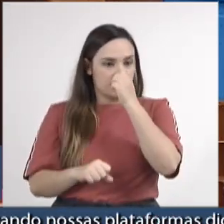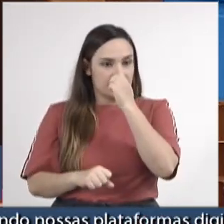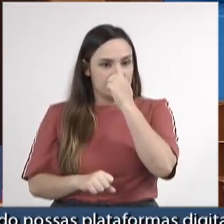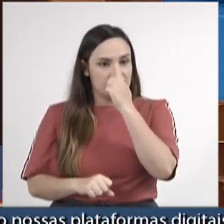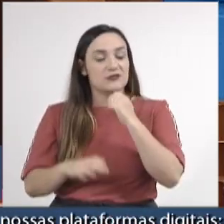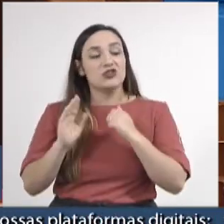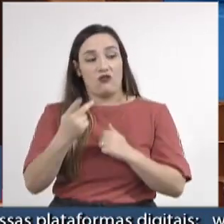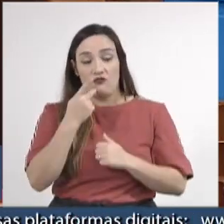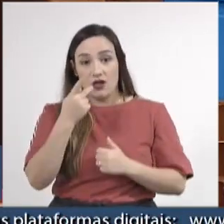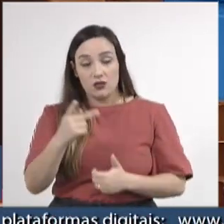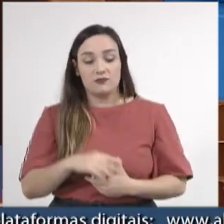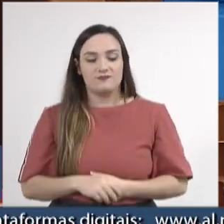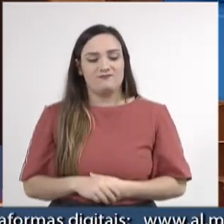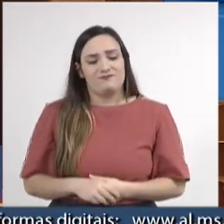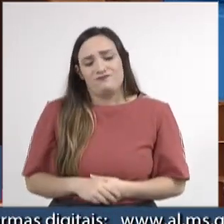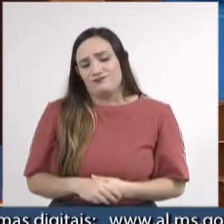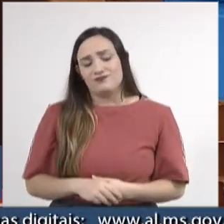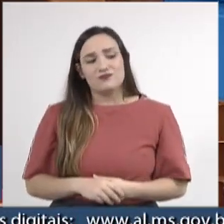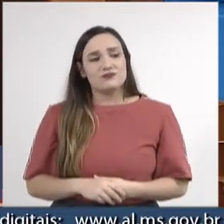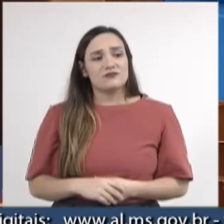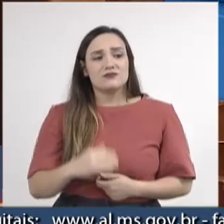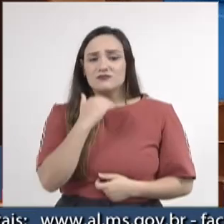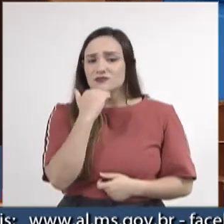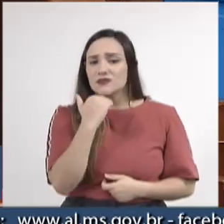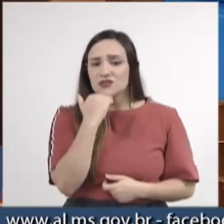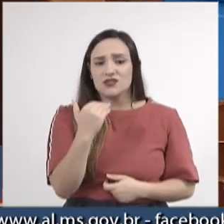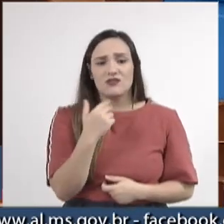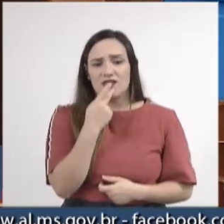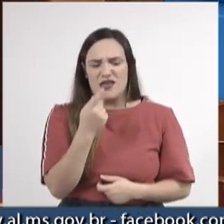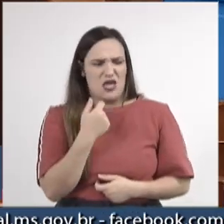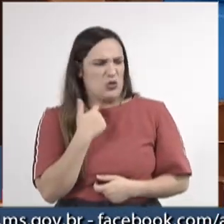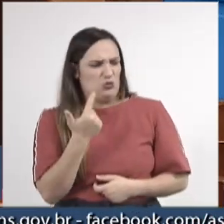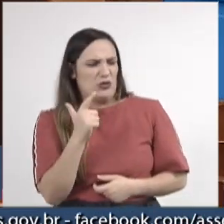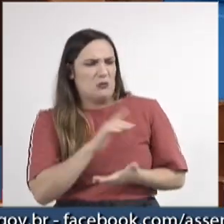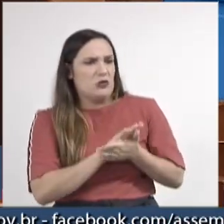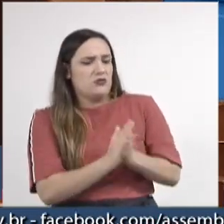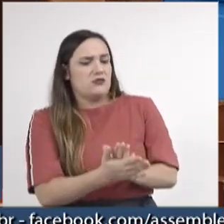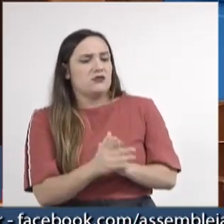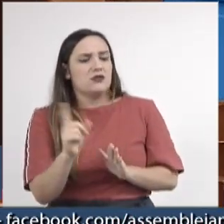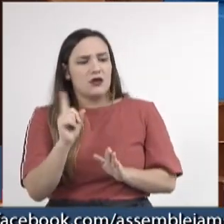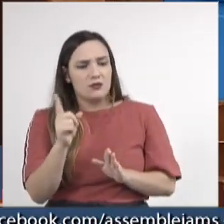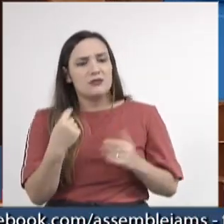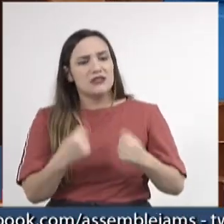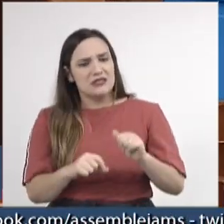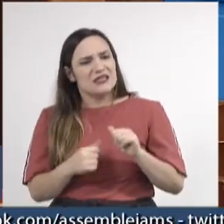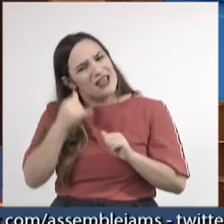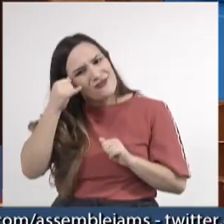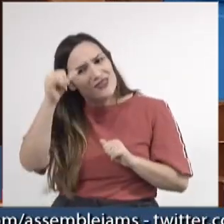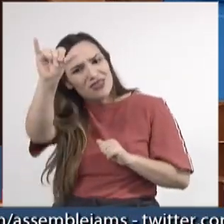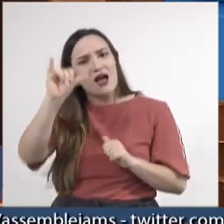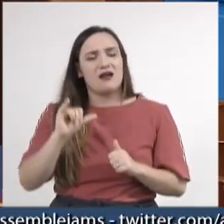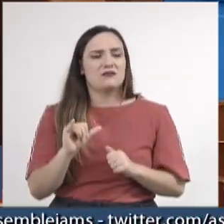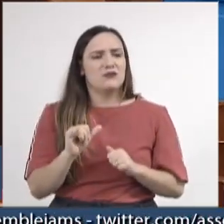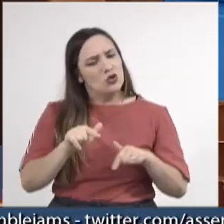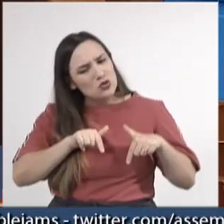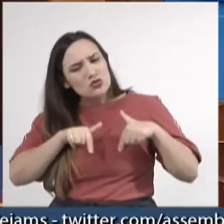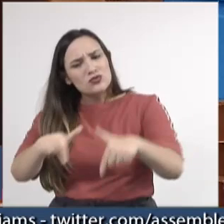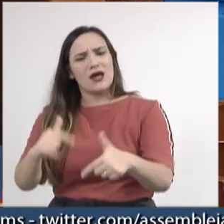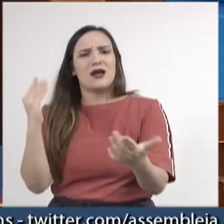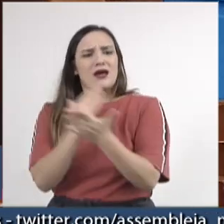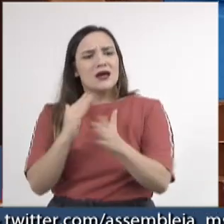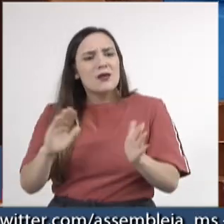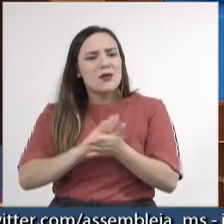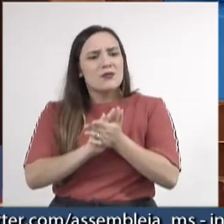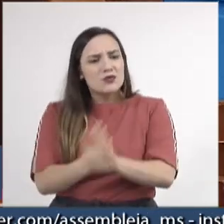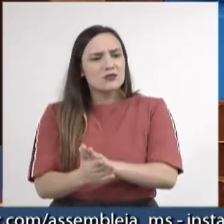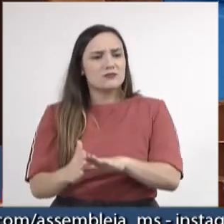dizem, não basta a gente não ser racista, a gente tem que ser antirracista, a gente tem que lutar contra o